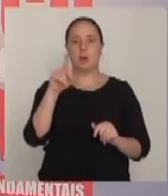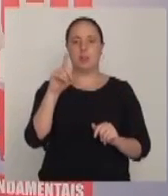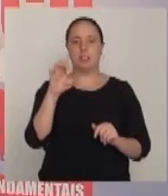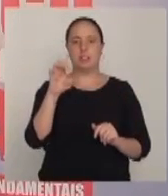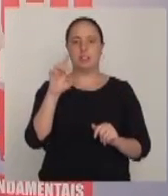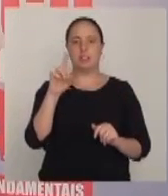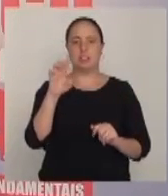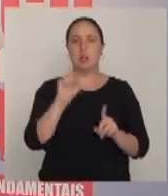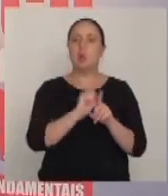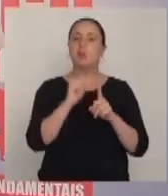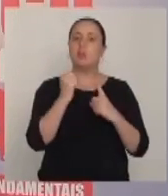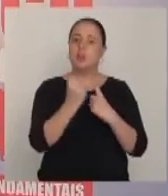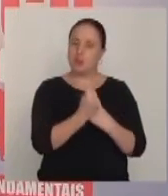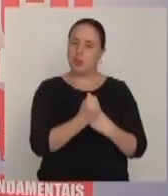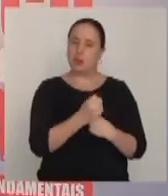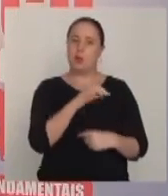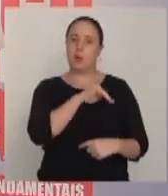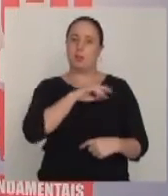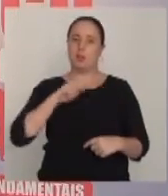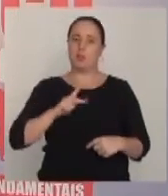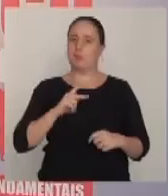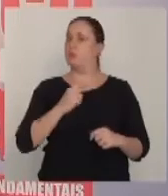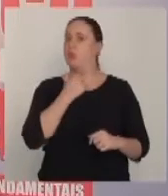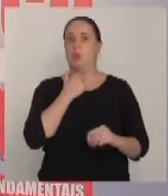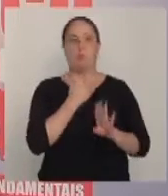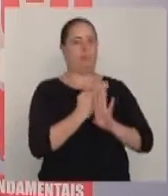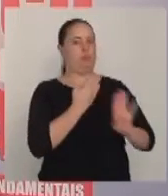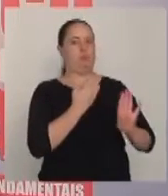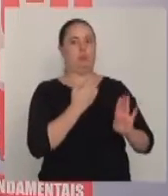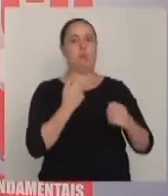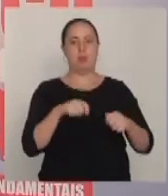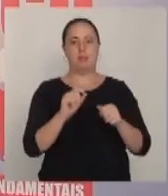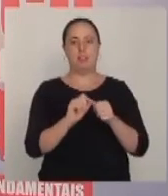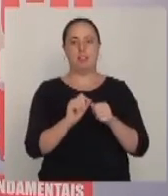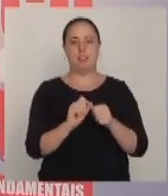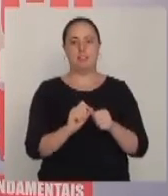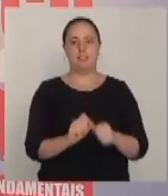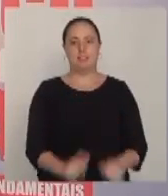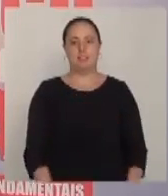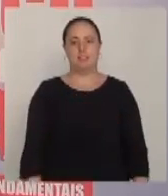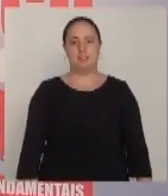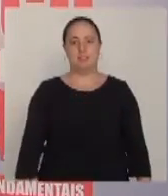E essa é uma das funções das quais o Ministério Público não pode se abster de fazer cumprir.